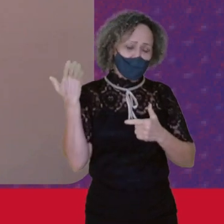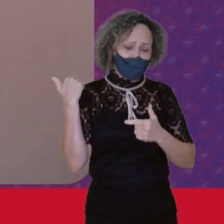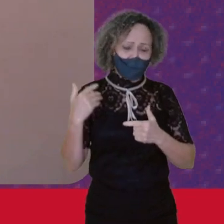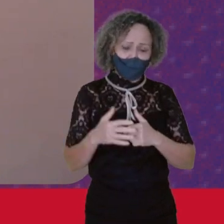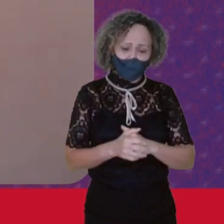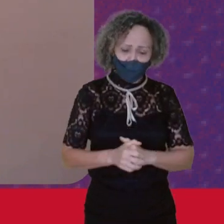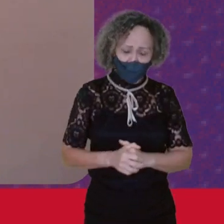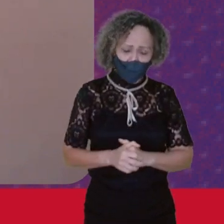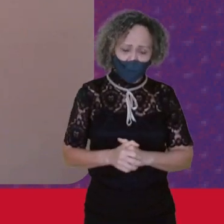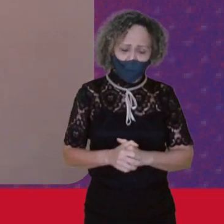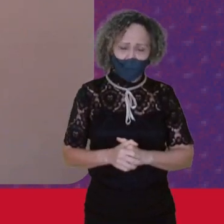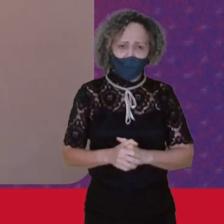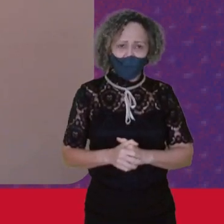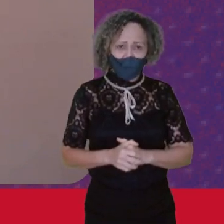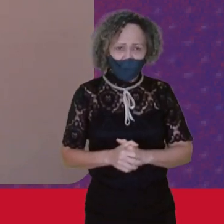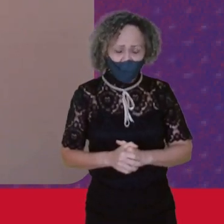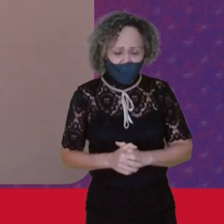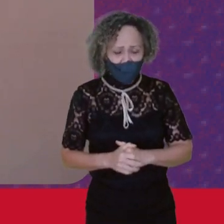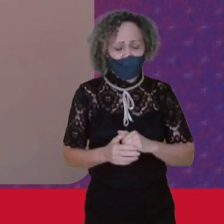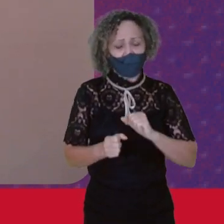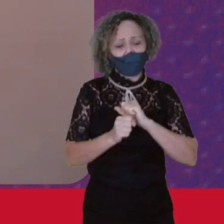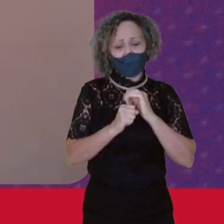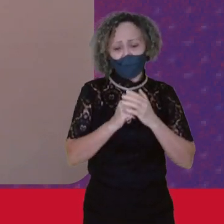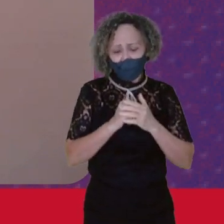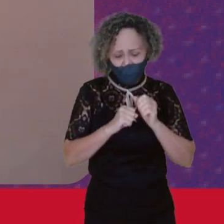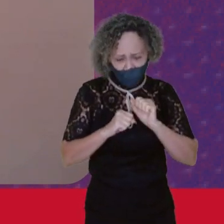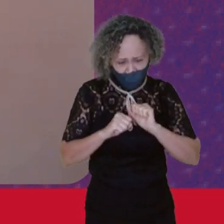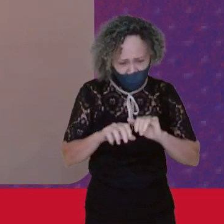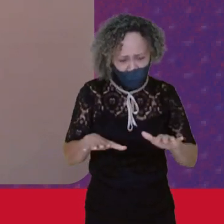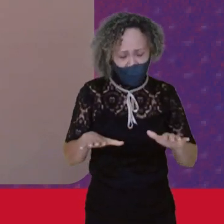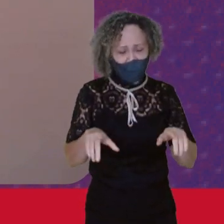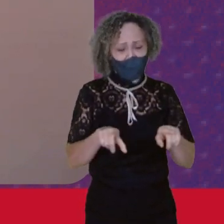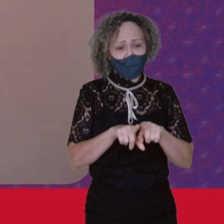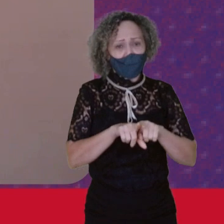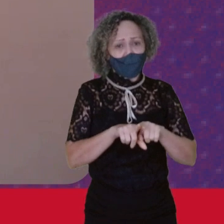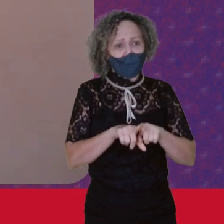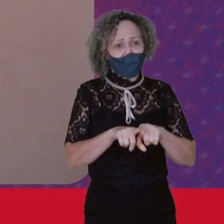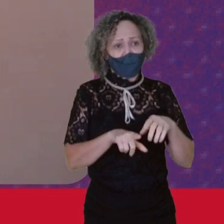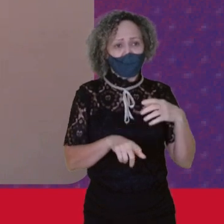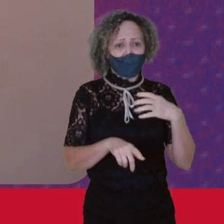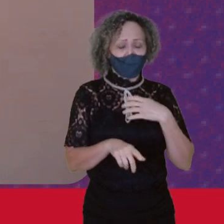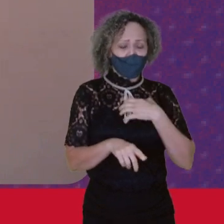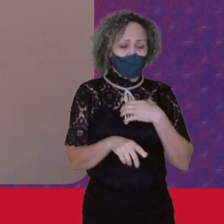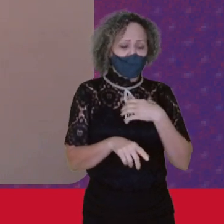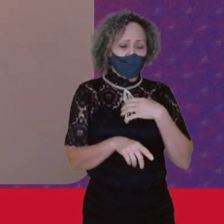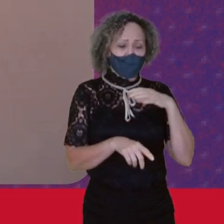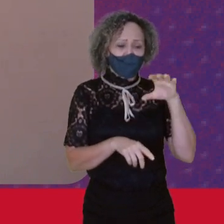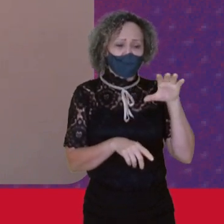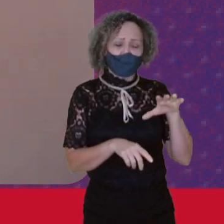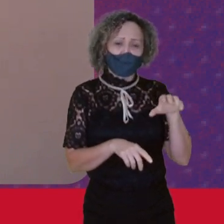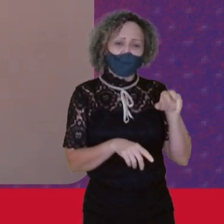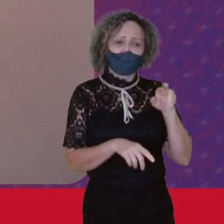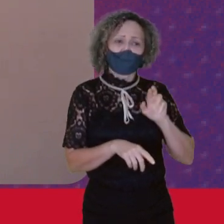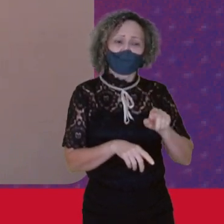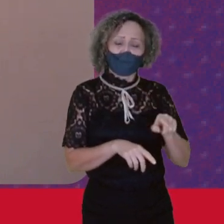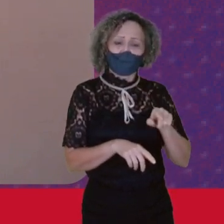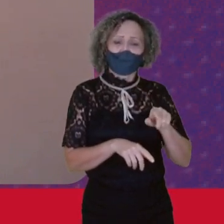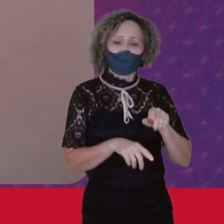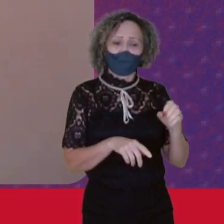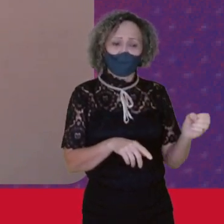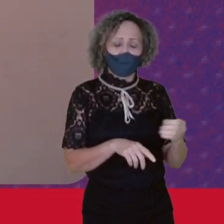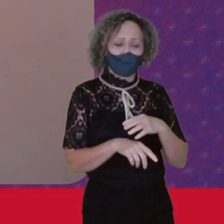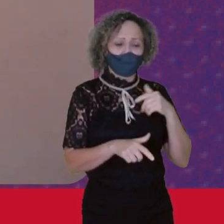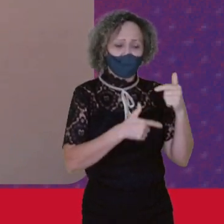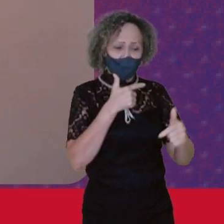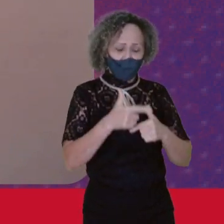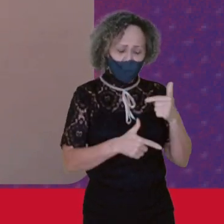E de nova forma Dessa nova forma De trabalho Acho que há uma constatação E há uma visibilidade E está na hora De a gente